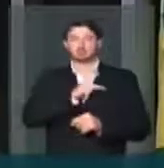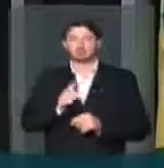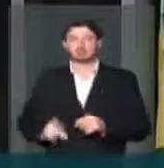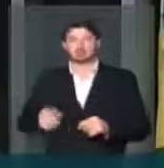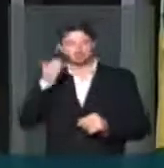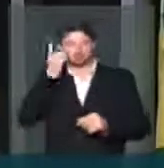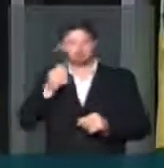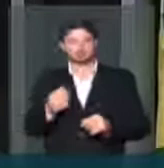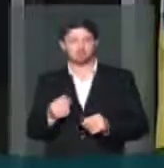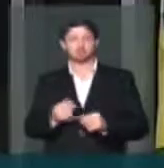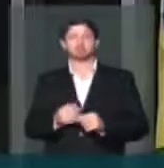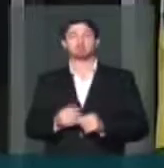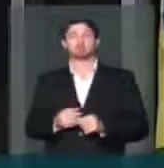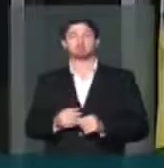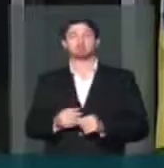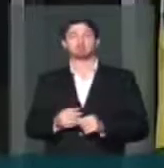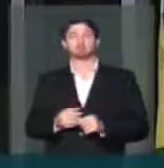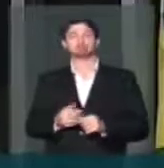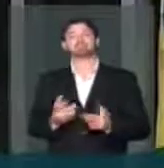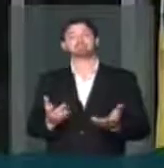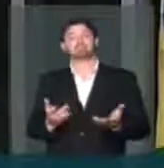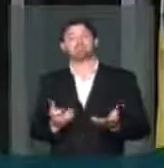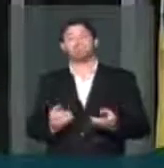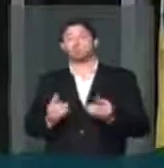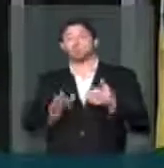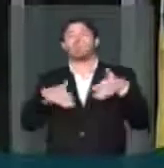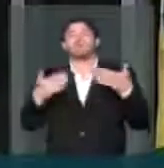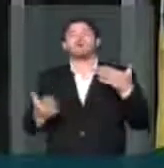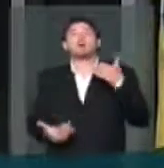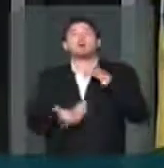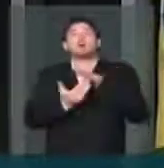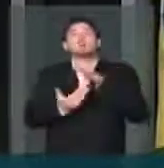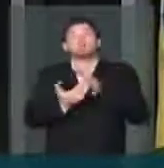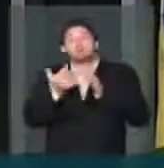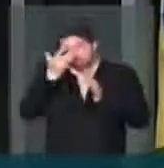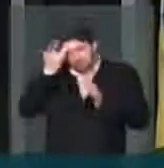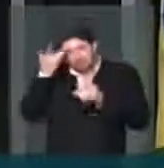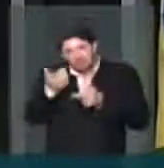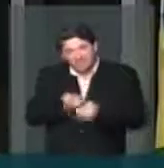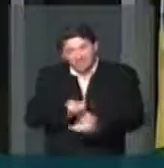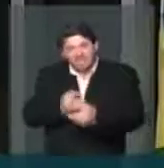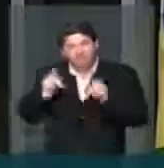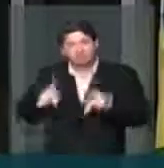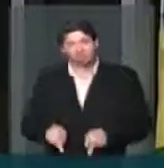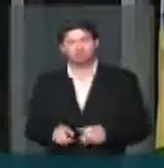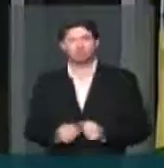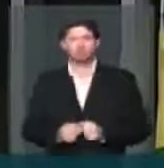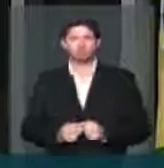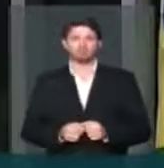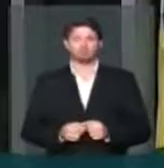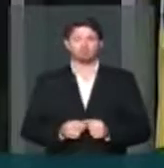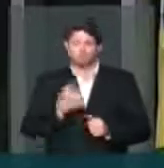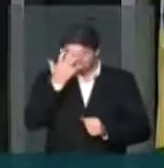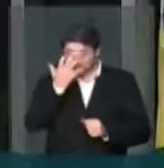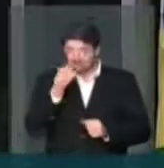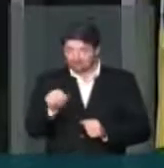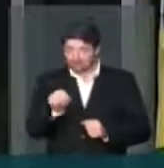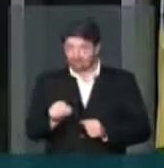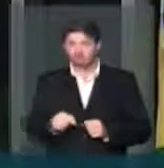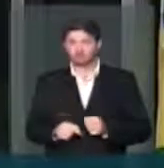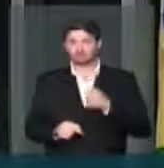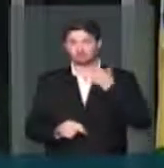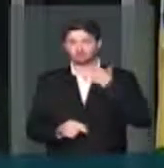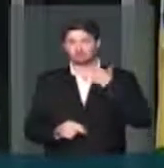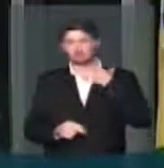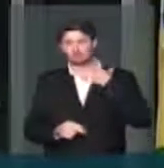Até onde, senhores deputados, pode ir o limite de alguém a enganar a população com algo tão sério? Eu